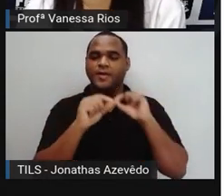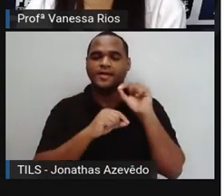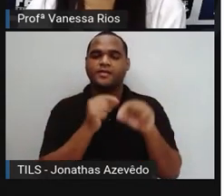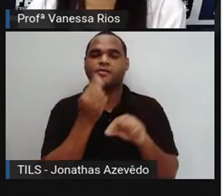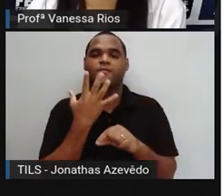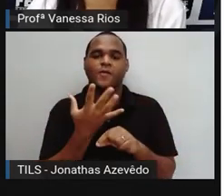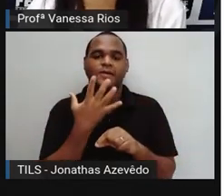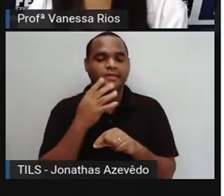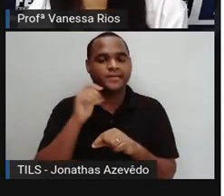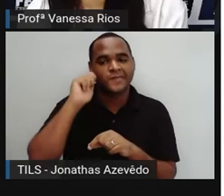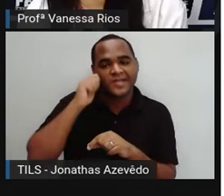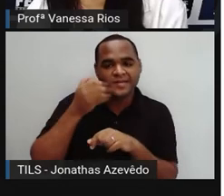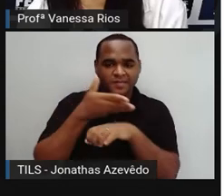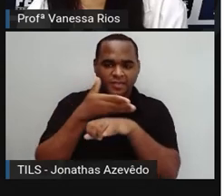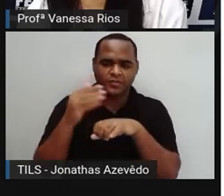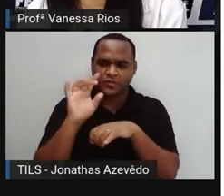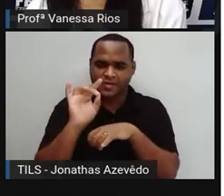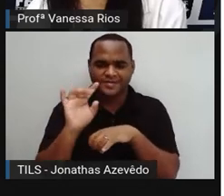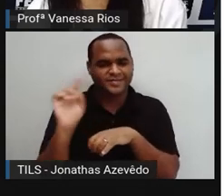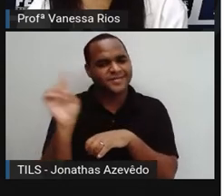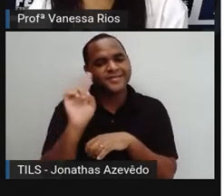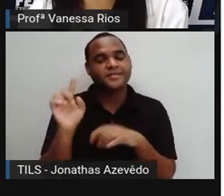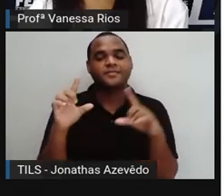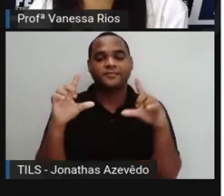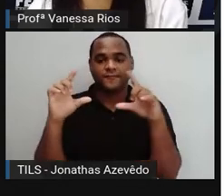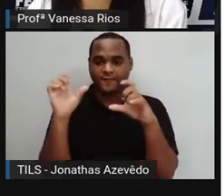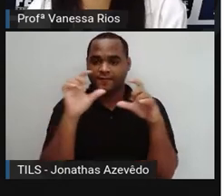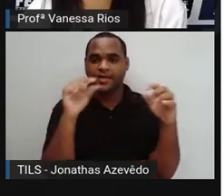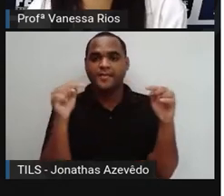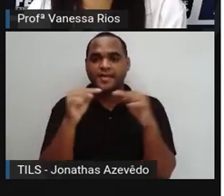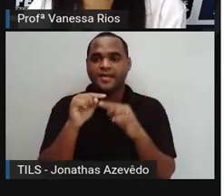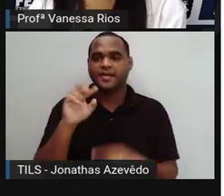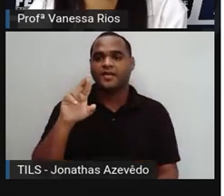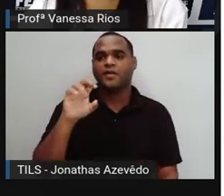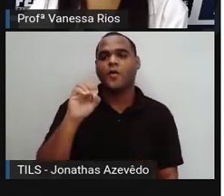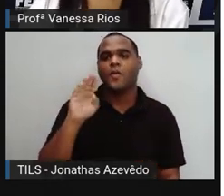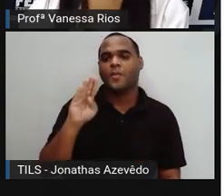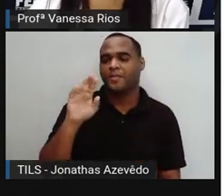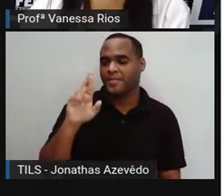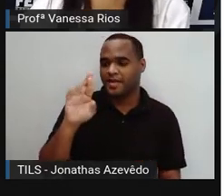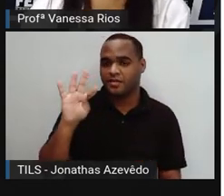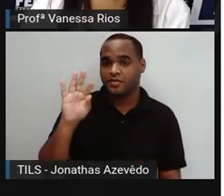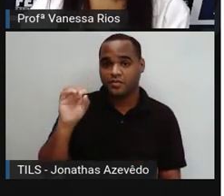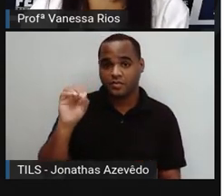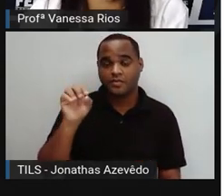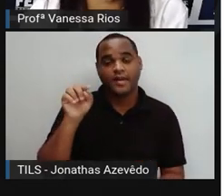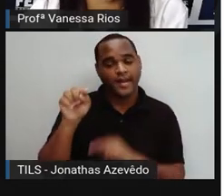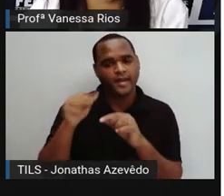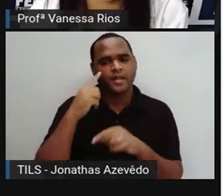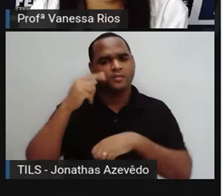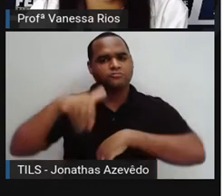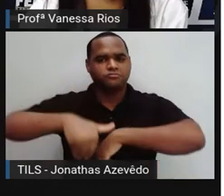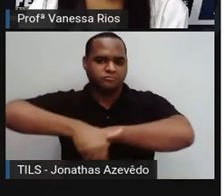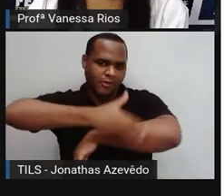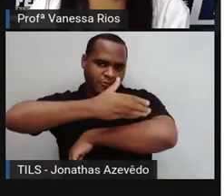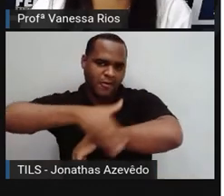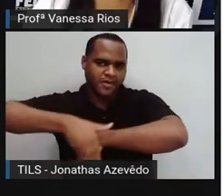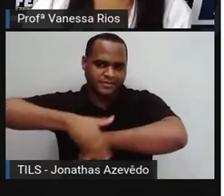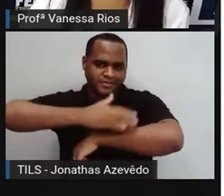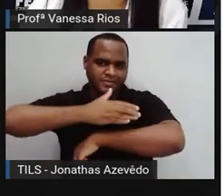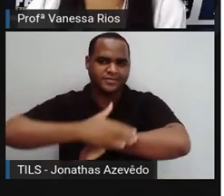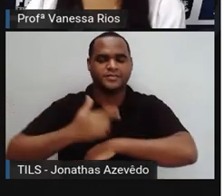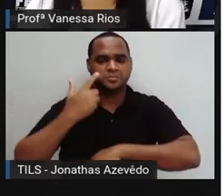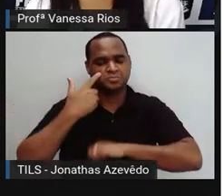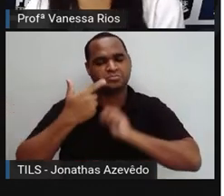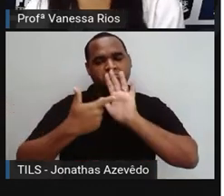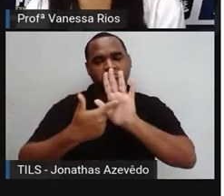preto e o branco e aí é uma imagem de Roberto Rocco retratando uma rua. E aí o